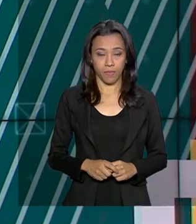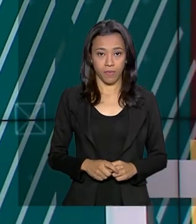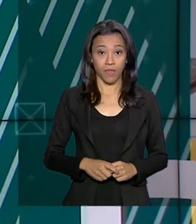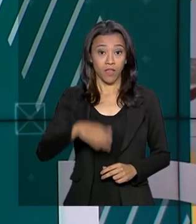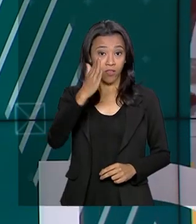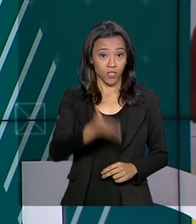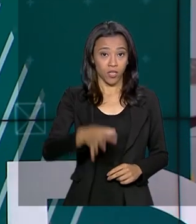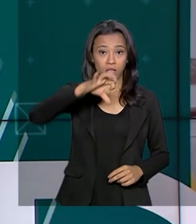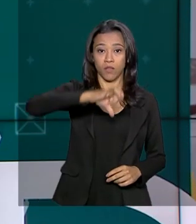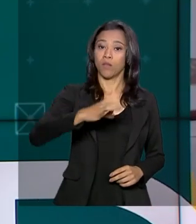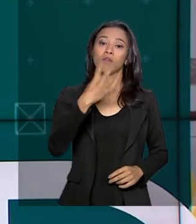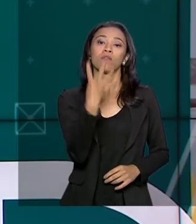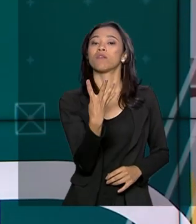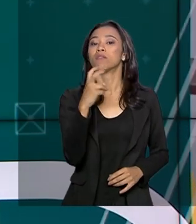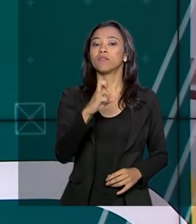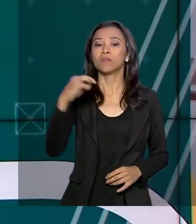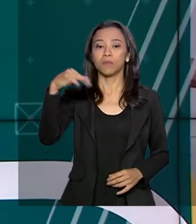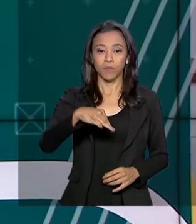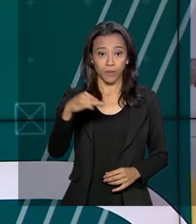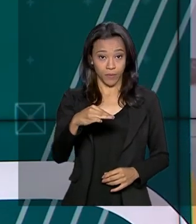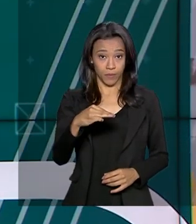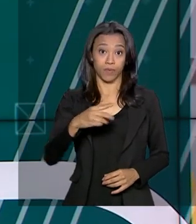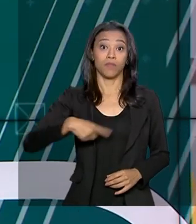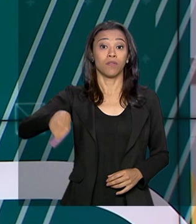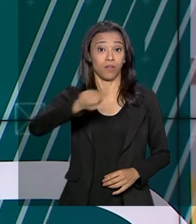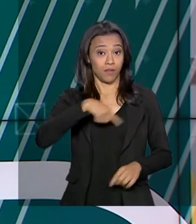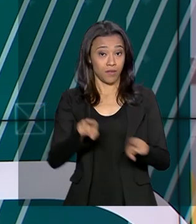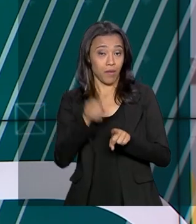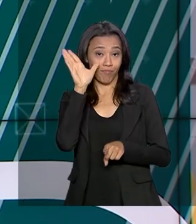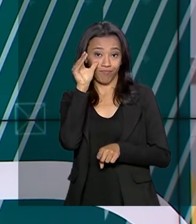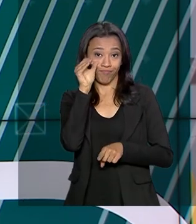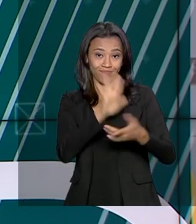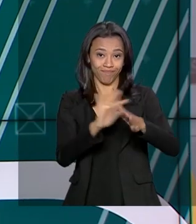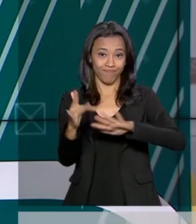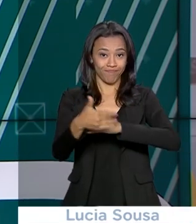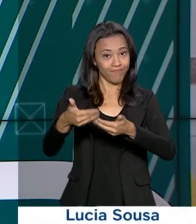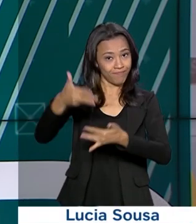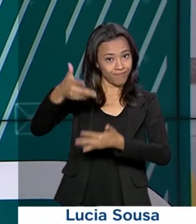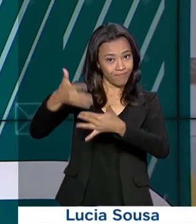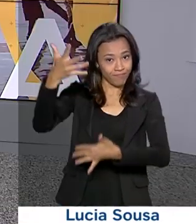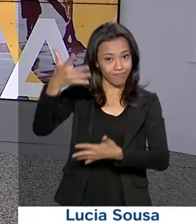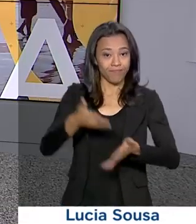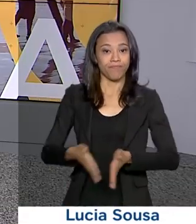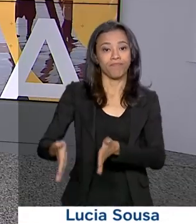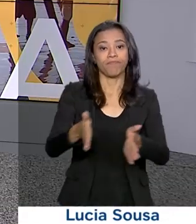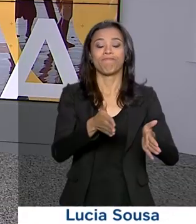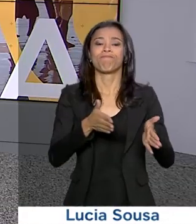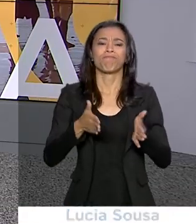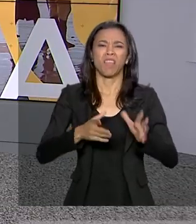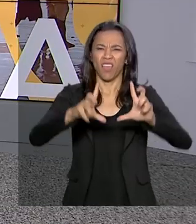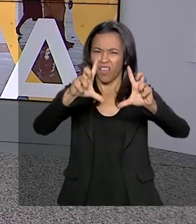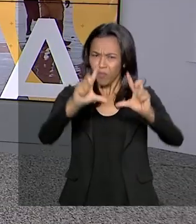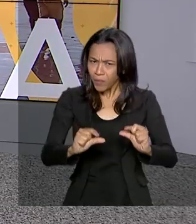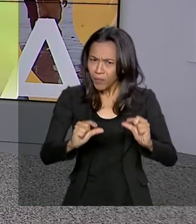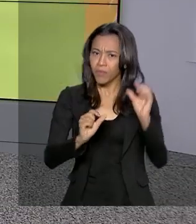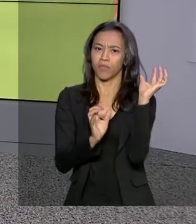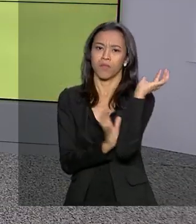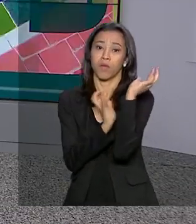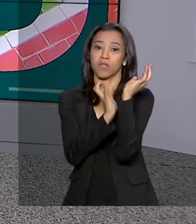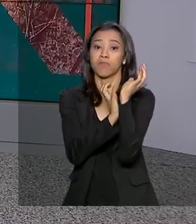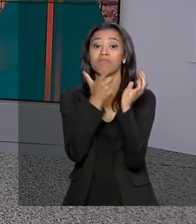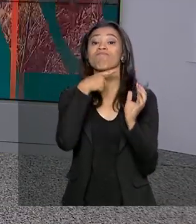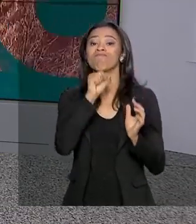São 9 horas e 45 minutos, estamos ao vivo também pelas redes sociais. Menos burocracia para as